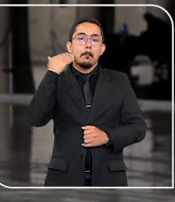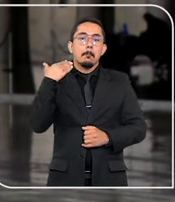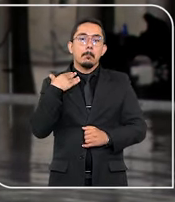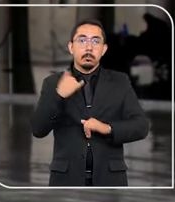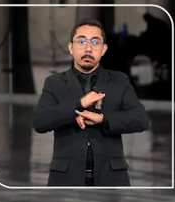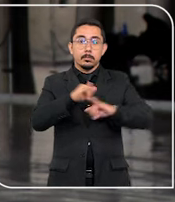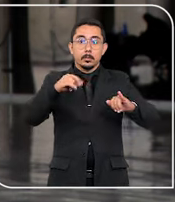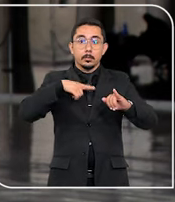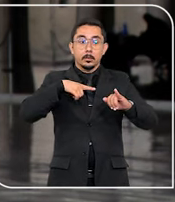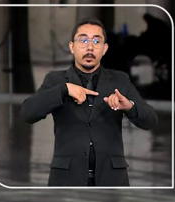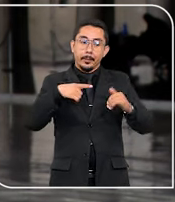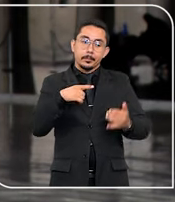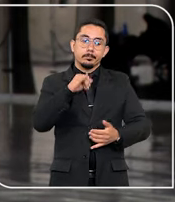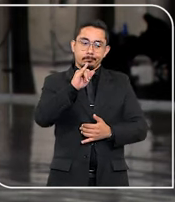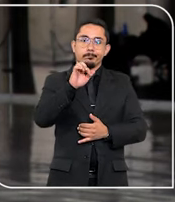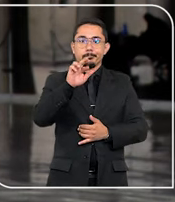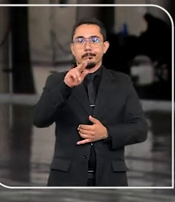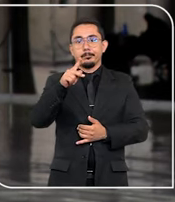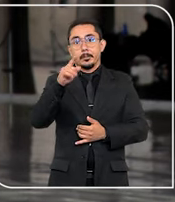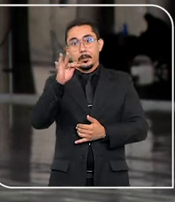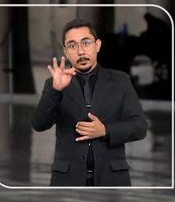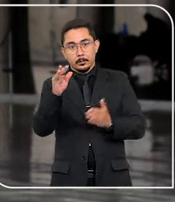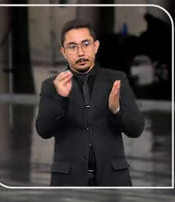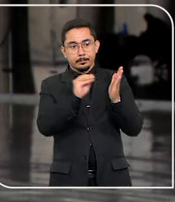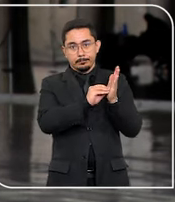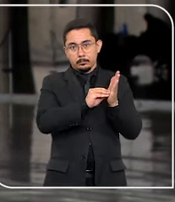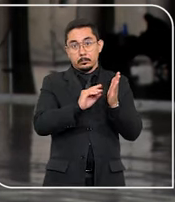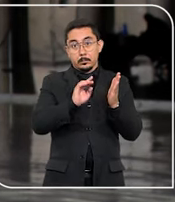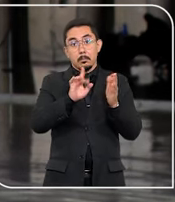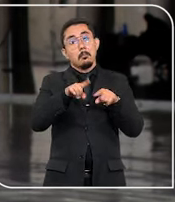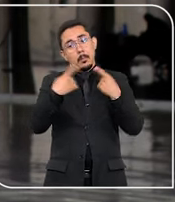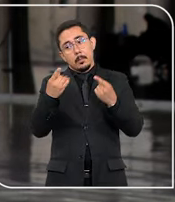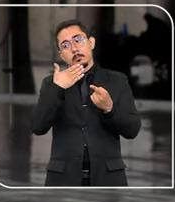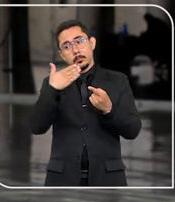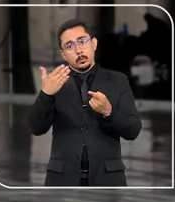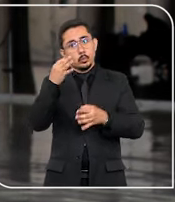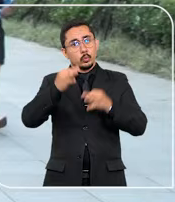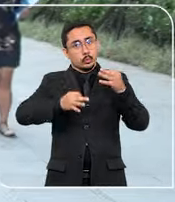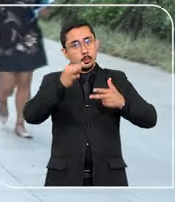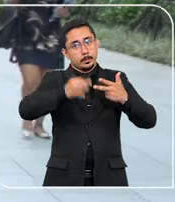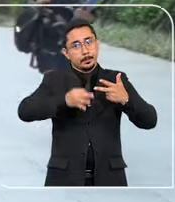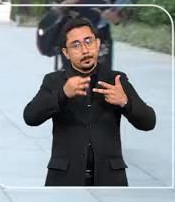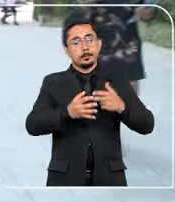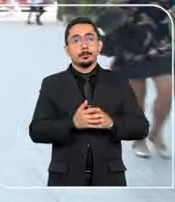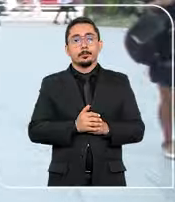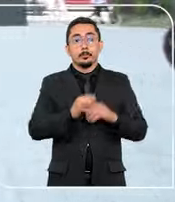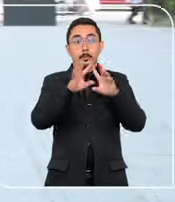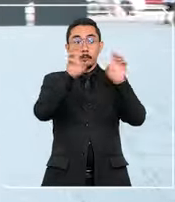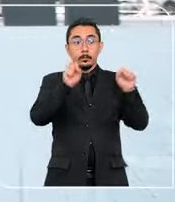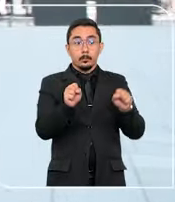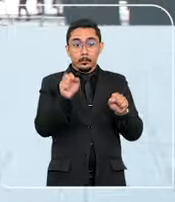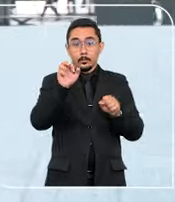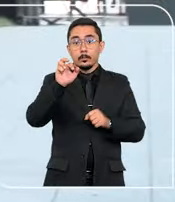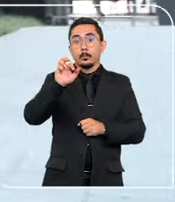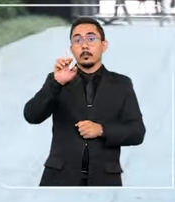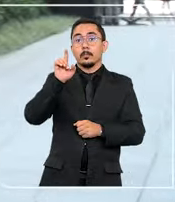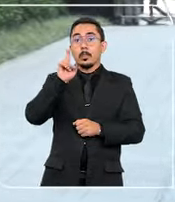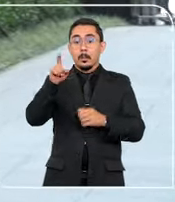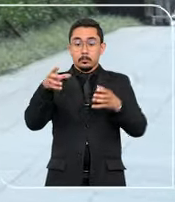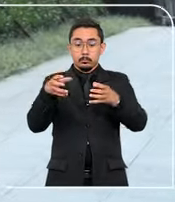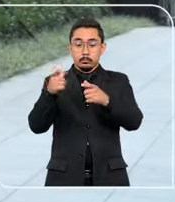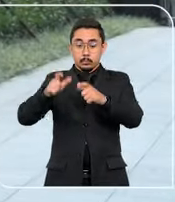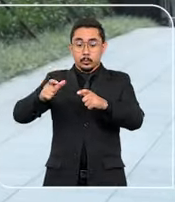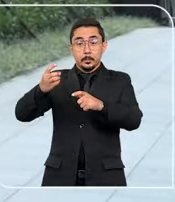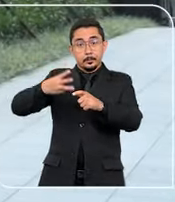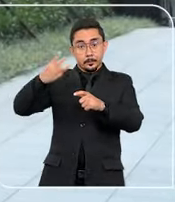informou que haveria a incidência do imposto na fonte. Por isso, eles recorreram à Justiça. O Tribunal Regional Federal da Terceira Região